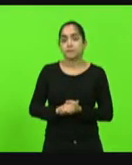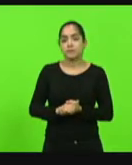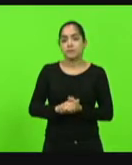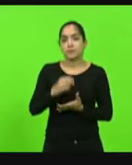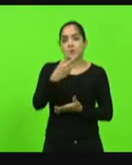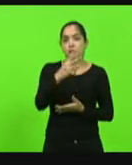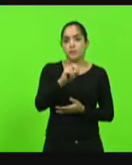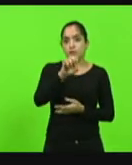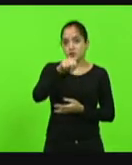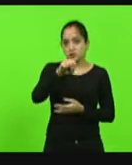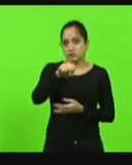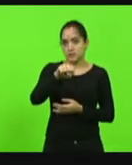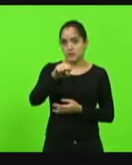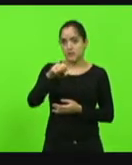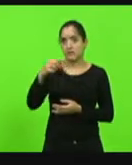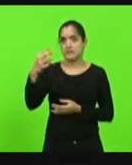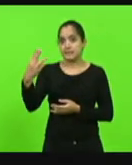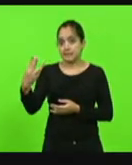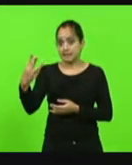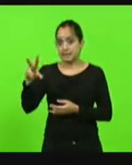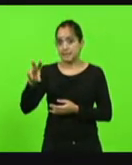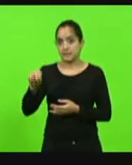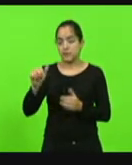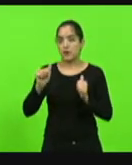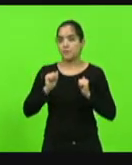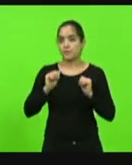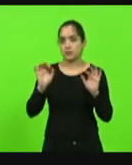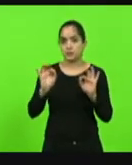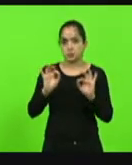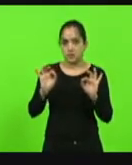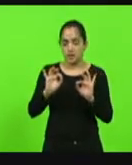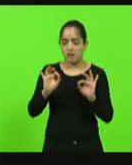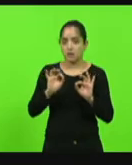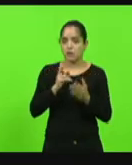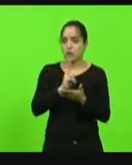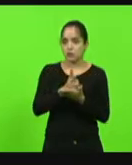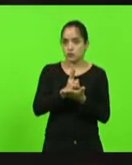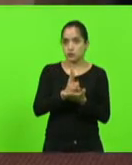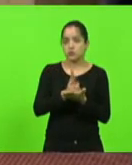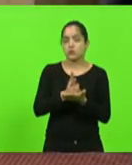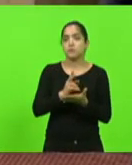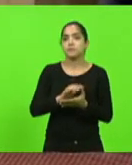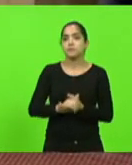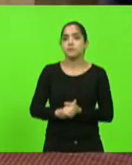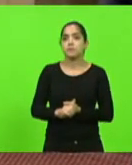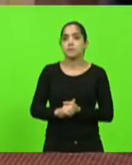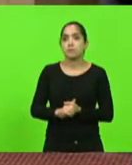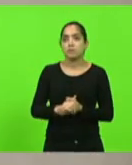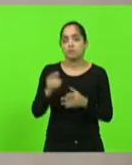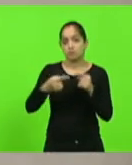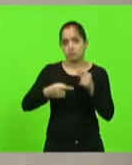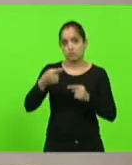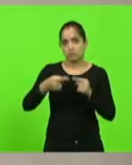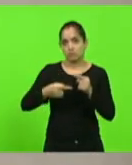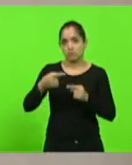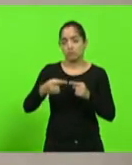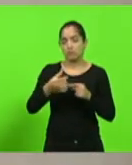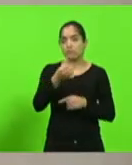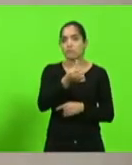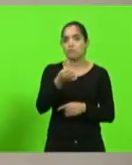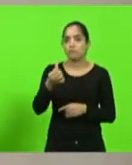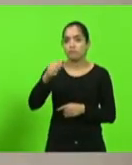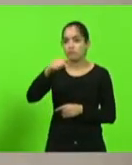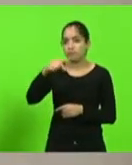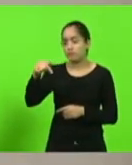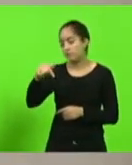20 votos, sim. 3 votos, não. Nenhuma abstenção. Está mantido o veto. Discussão e votação em turno único da mensagem de veto 677